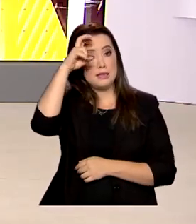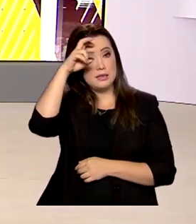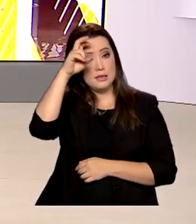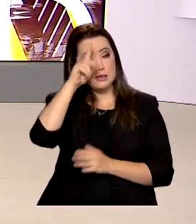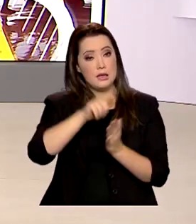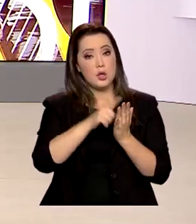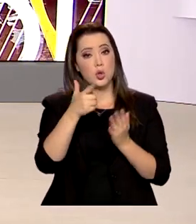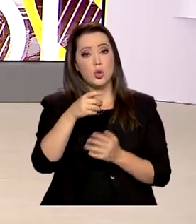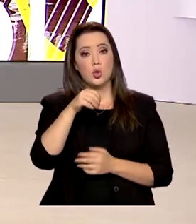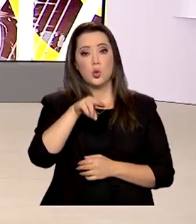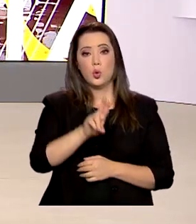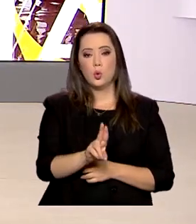no Diário Oficial da União.